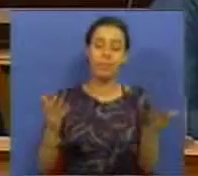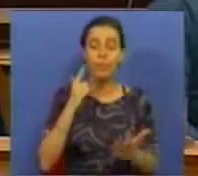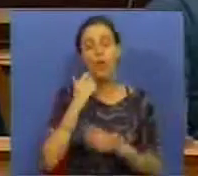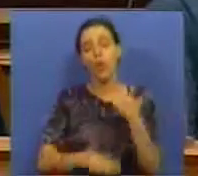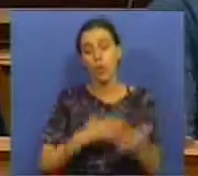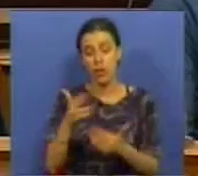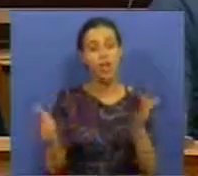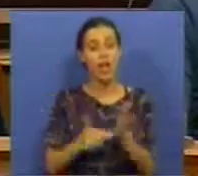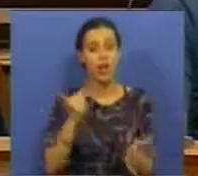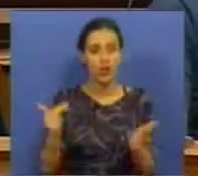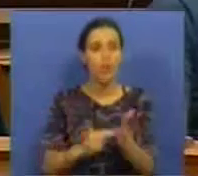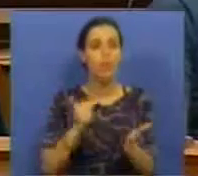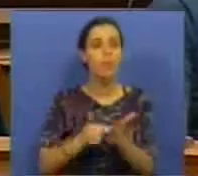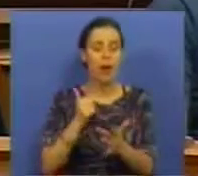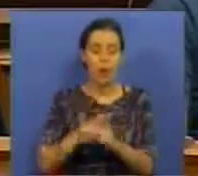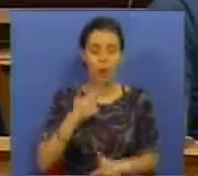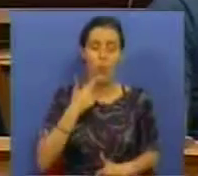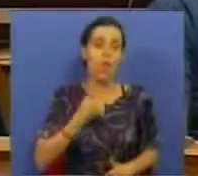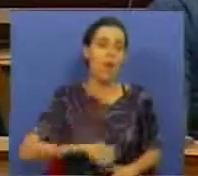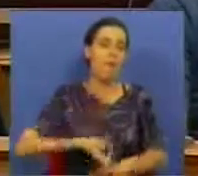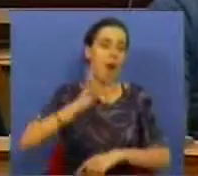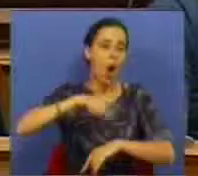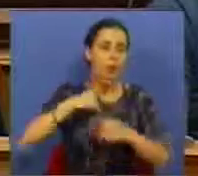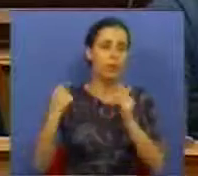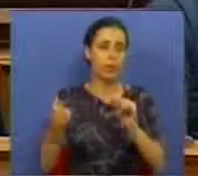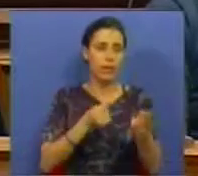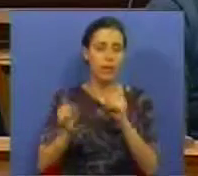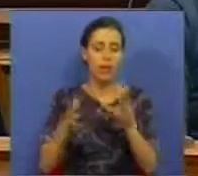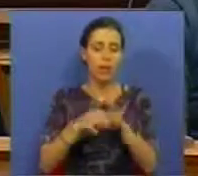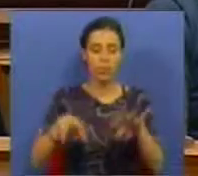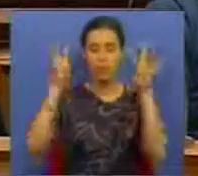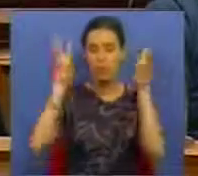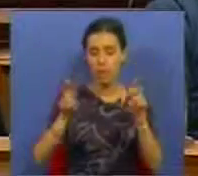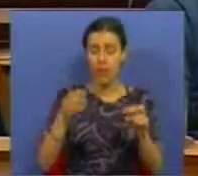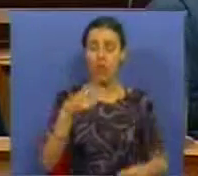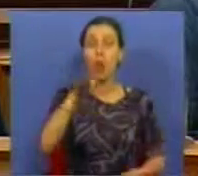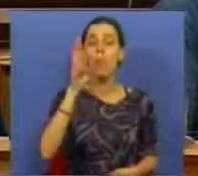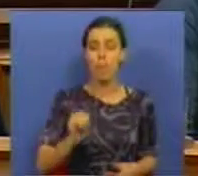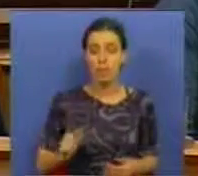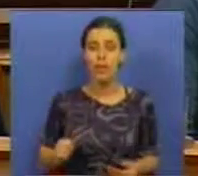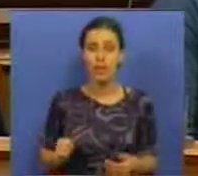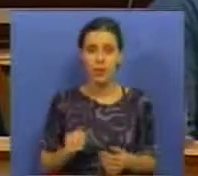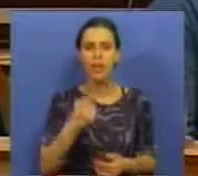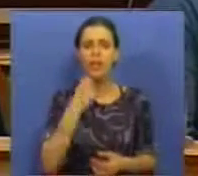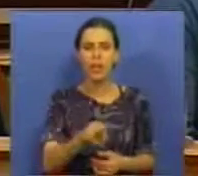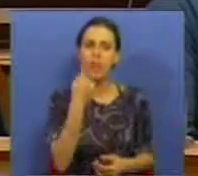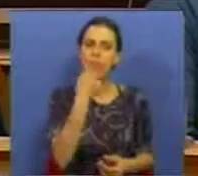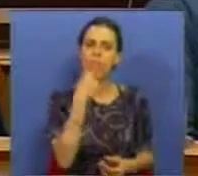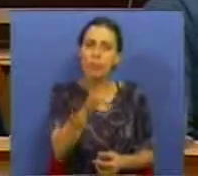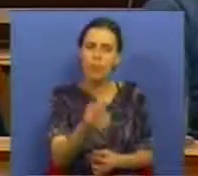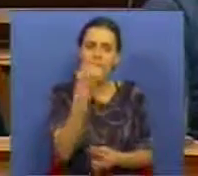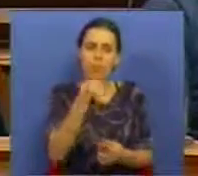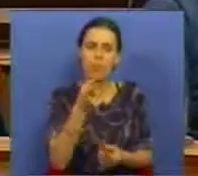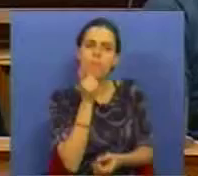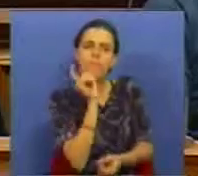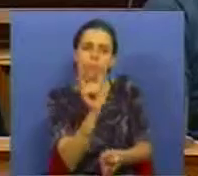continuamos à espera que ao fim de várias horas de debate sobre esta matéria, o Partido Socialista diga uma palavra, diga